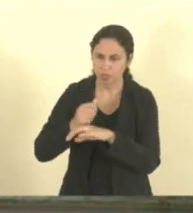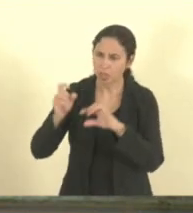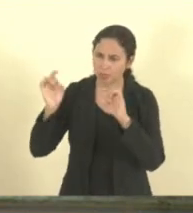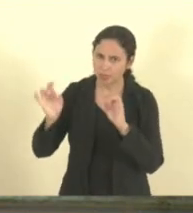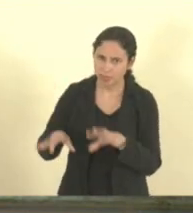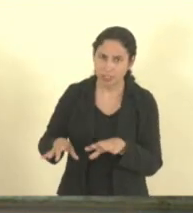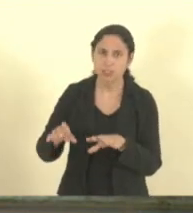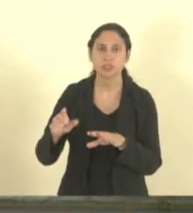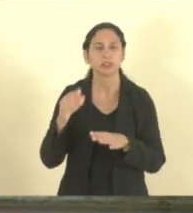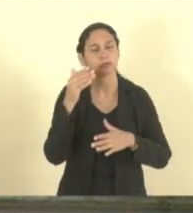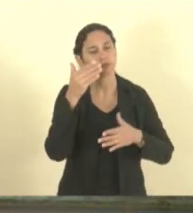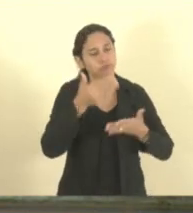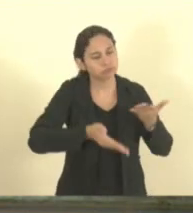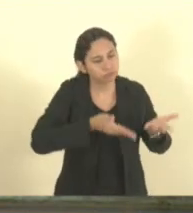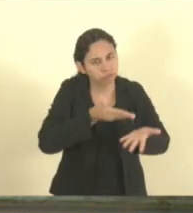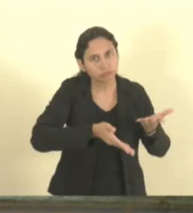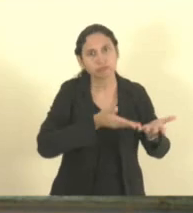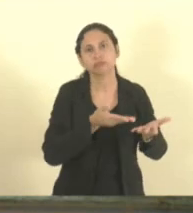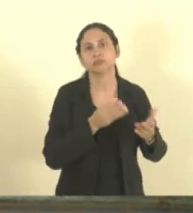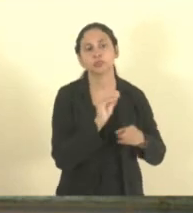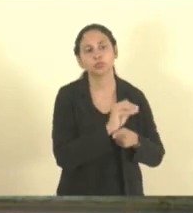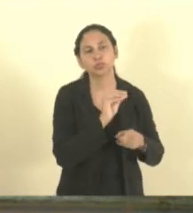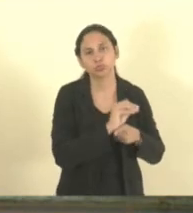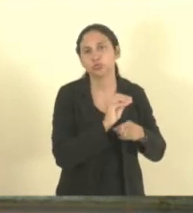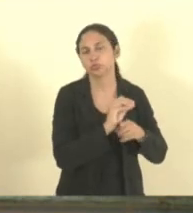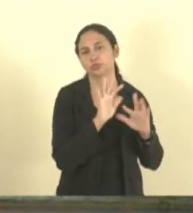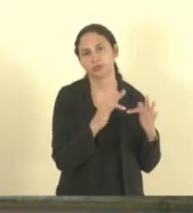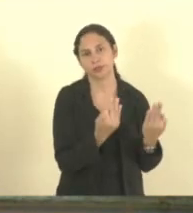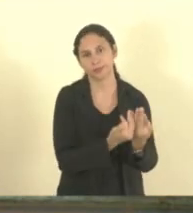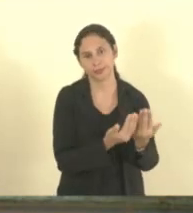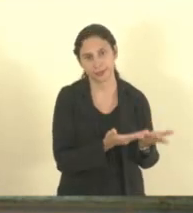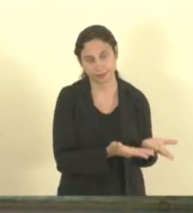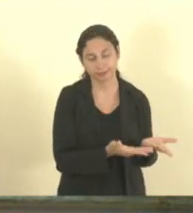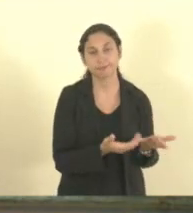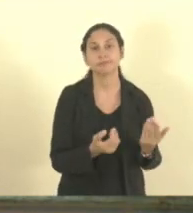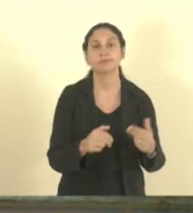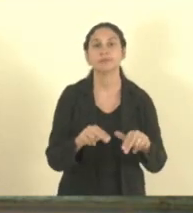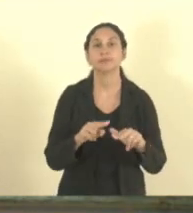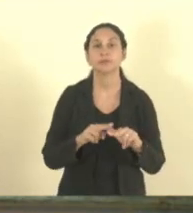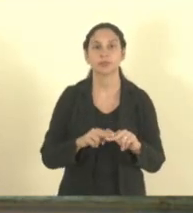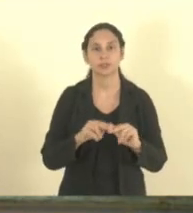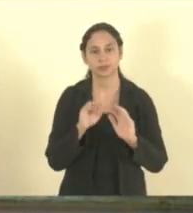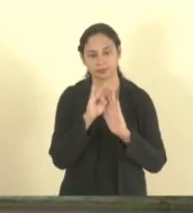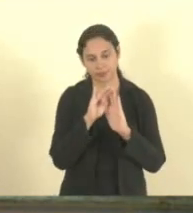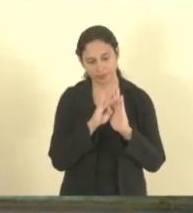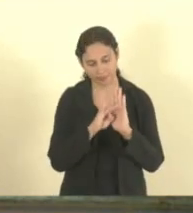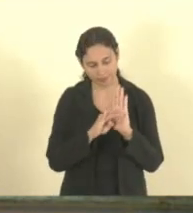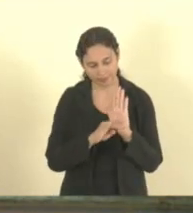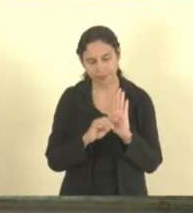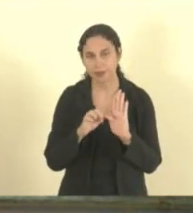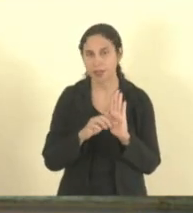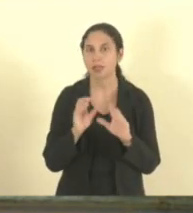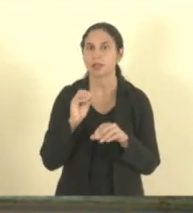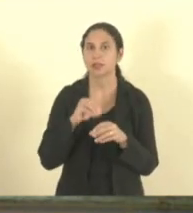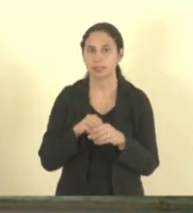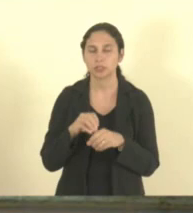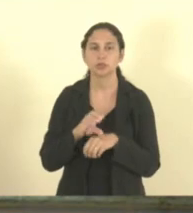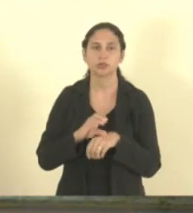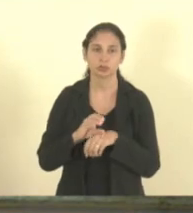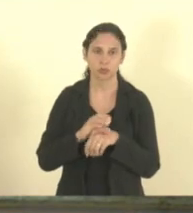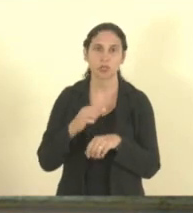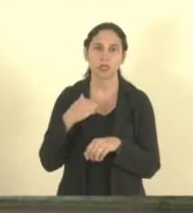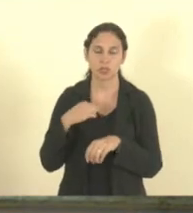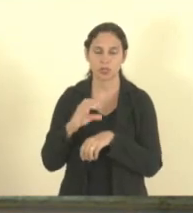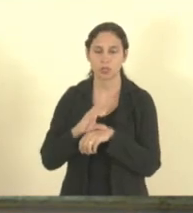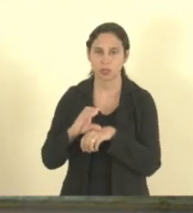para se dedicar exclusivamente da família. Deste modo atende aos requisitos estabelecidos em normas constitucionais. Eu relato